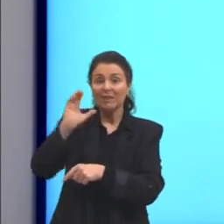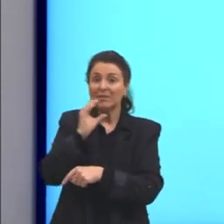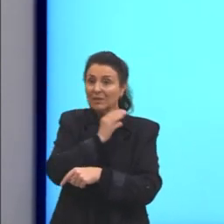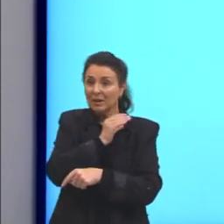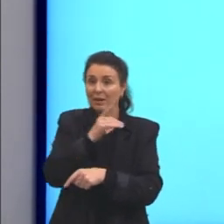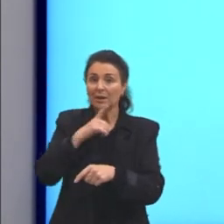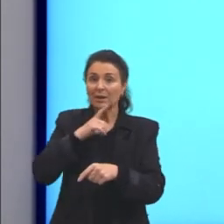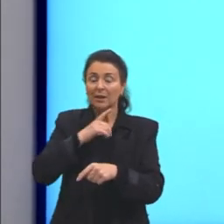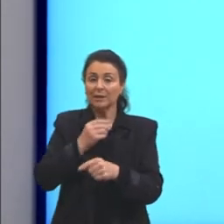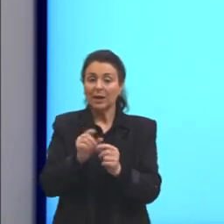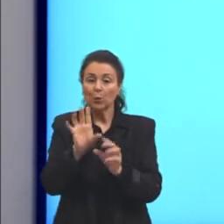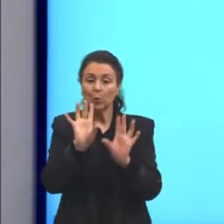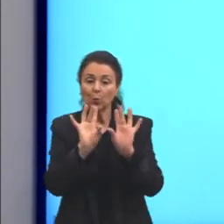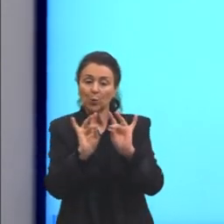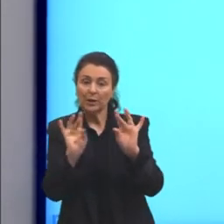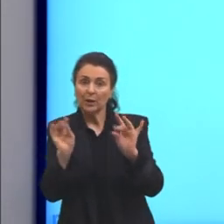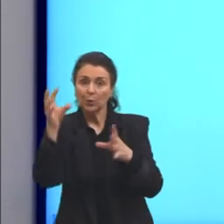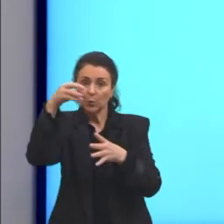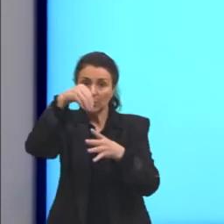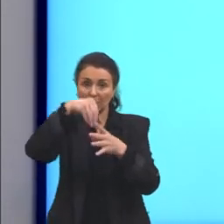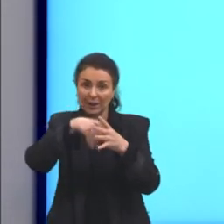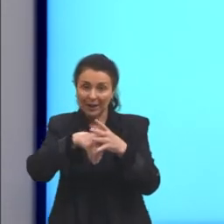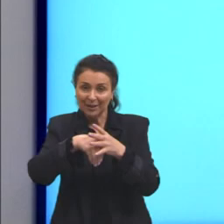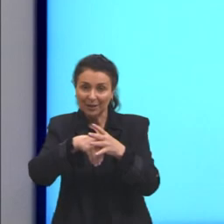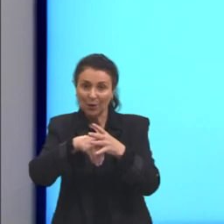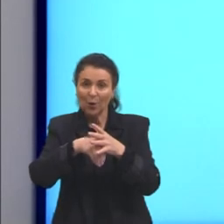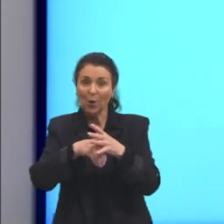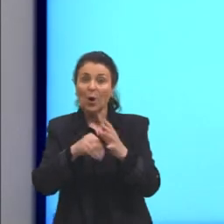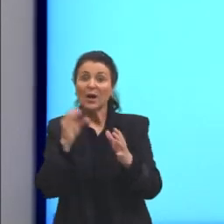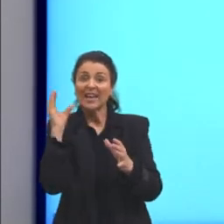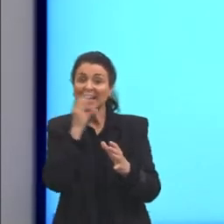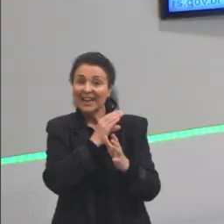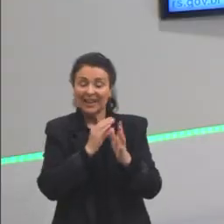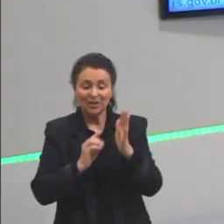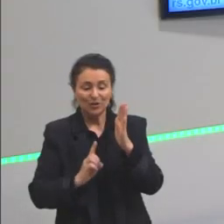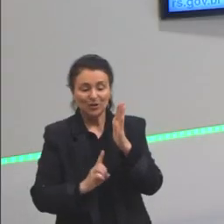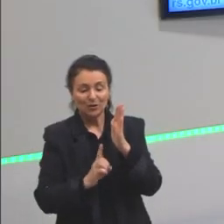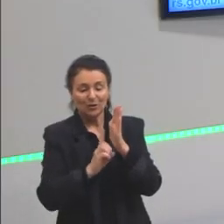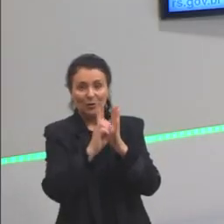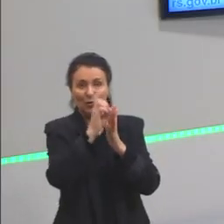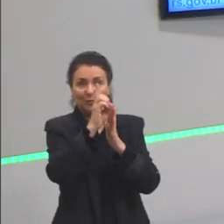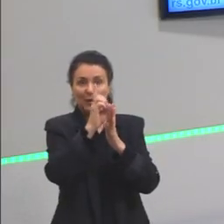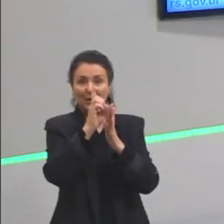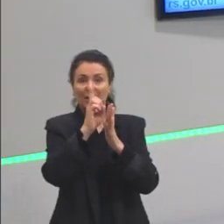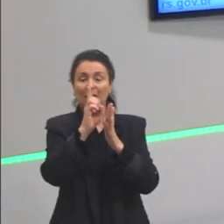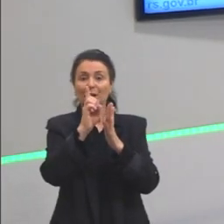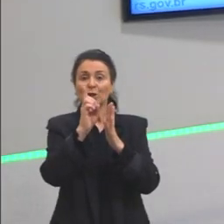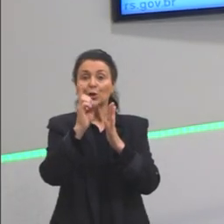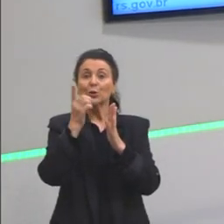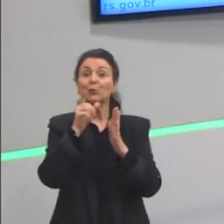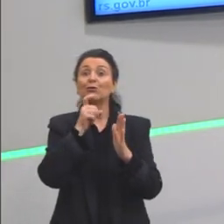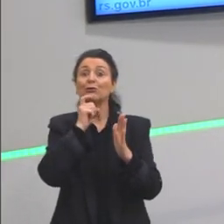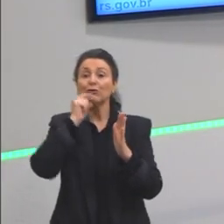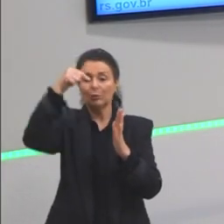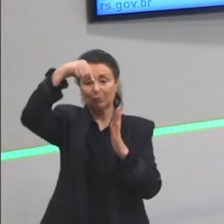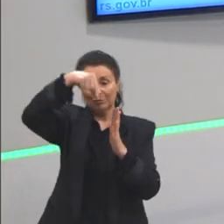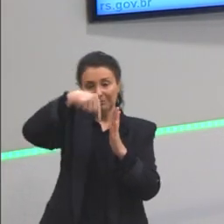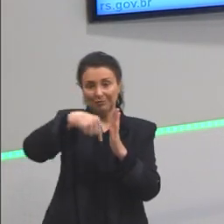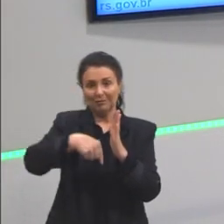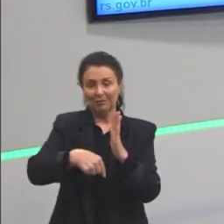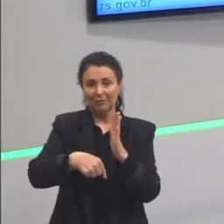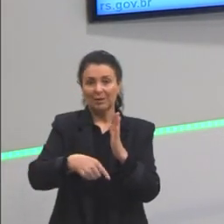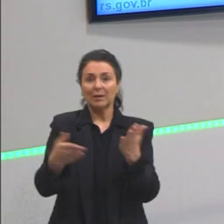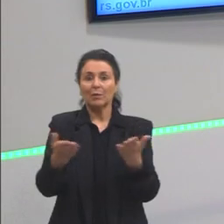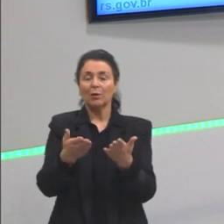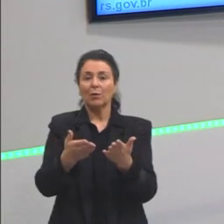líquido aqui dentro, onde o líquido quente sobe e o líquido frio desce. Então, agora, um exercício do